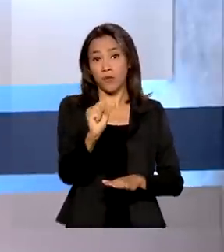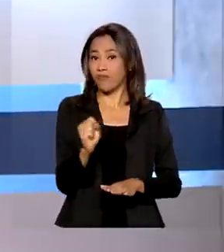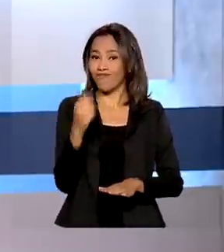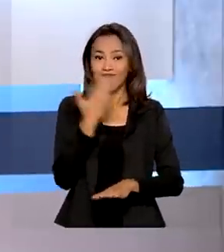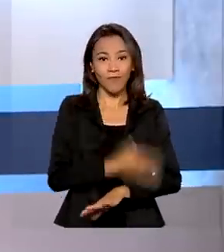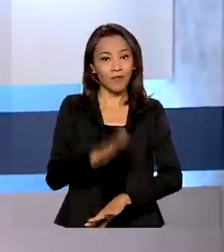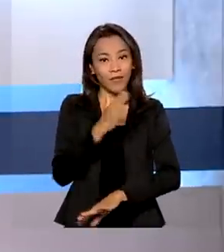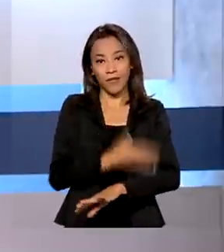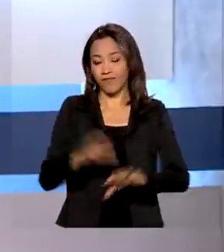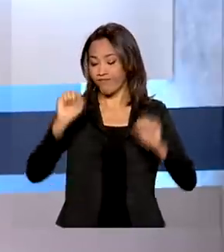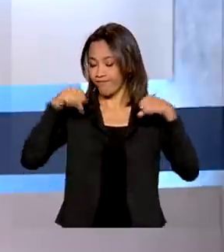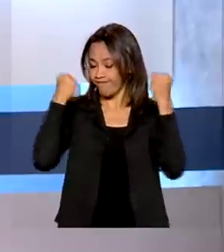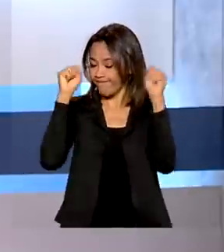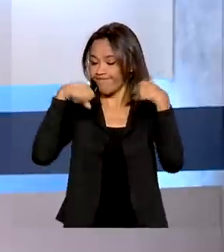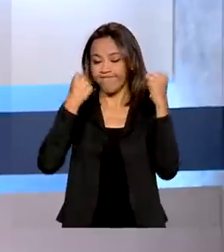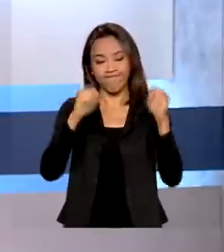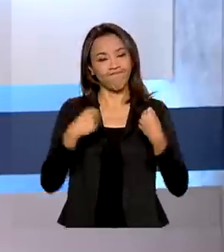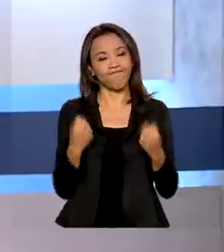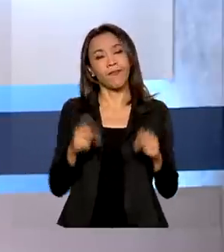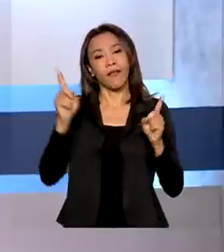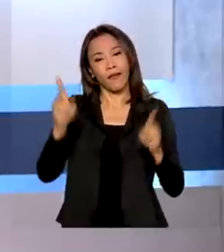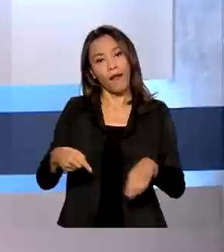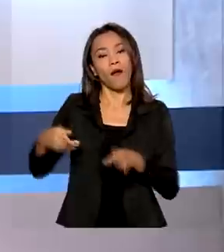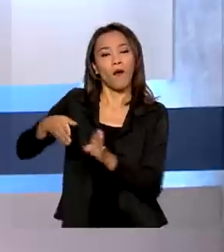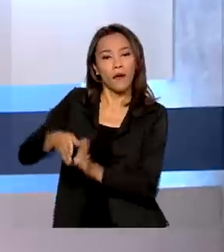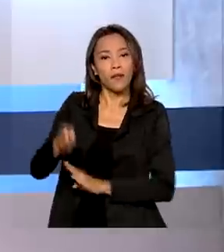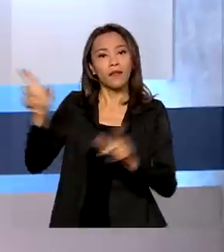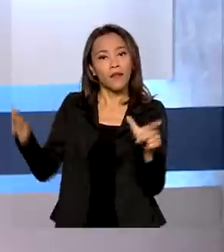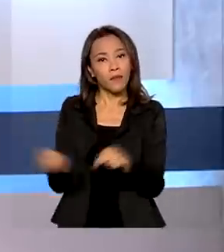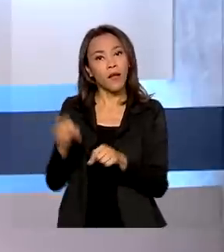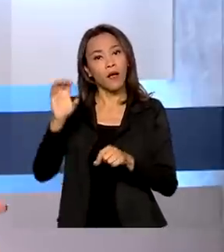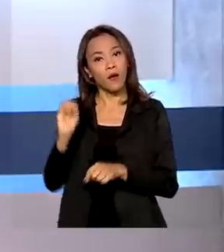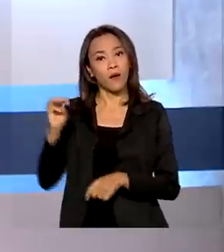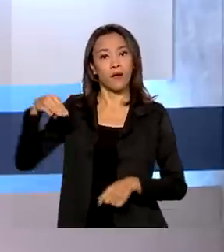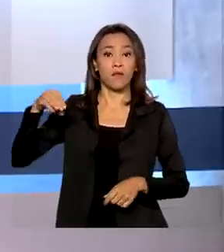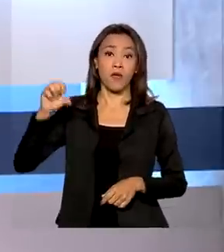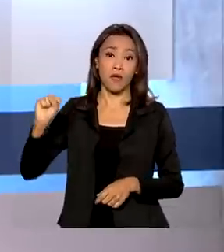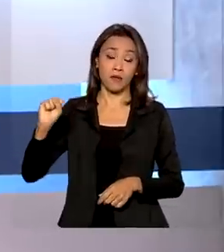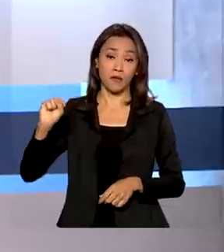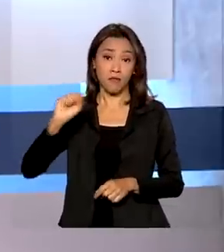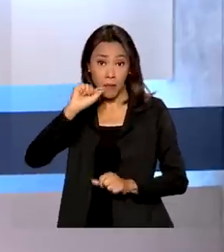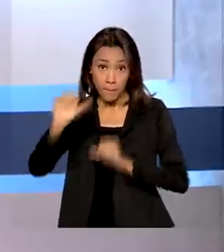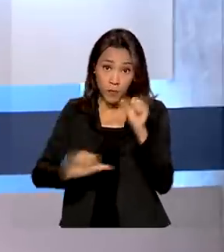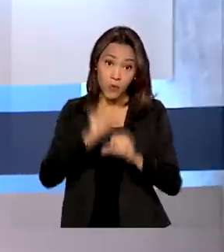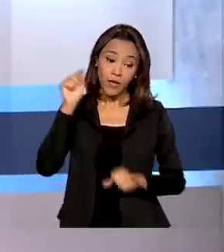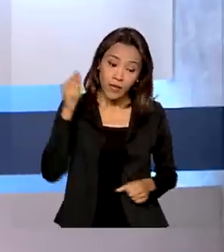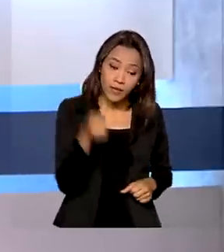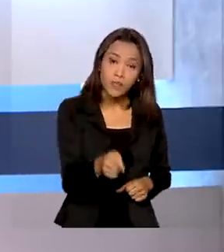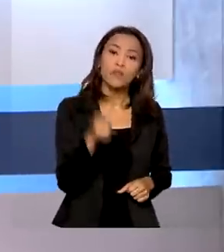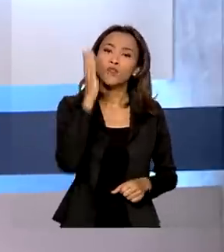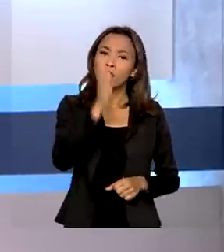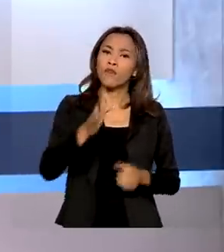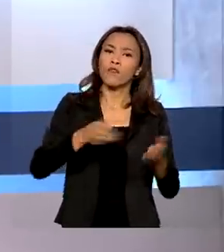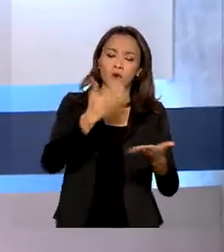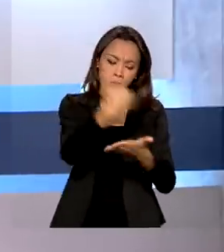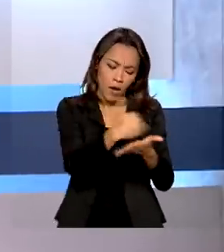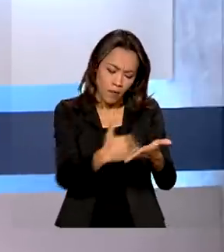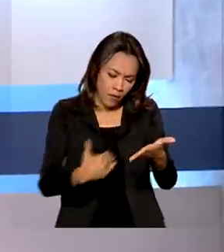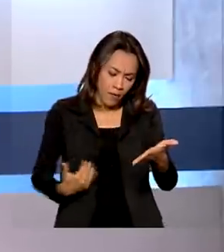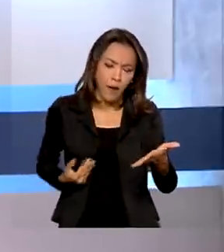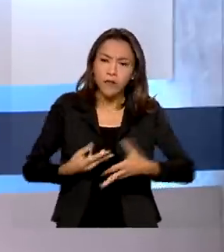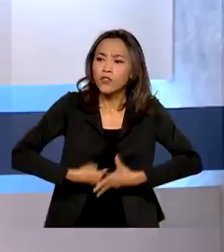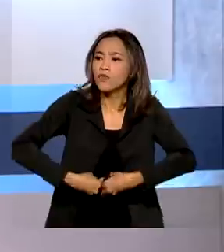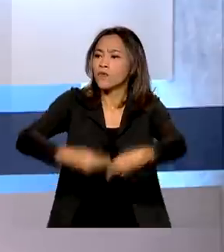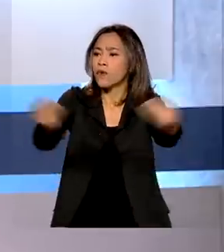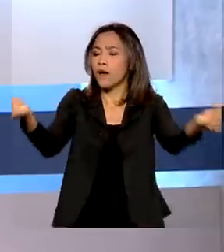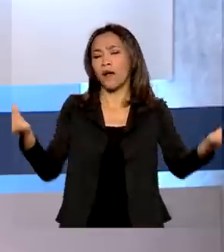físicos diários recomendados pela Organização Mundial da Saúde. Para reverter essa realidade foi lançado um guia de atividades físicas